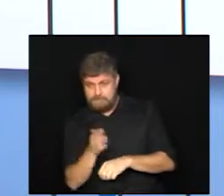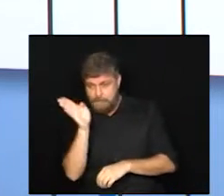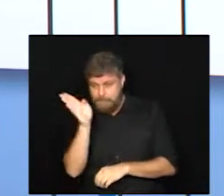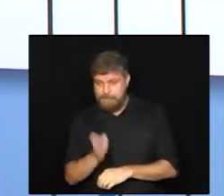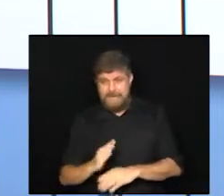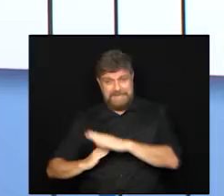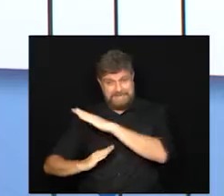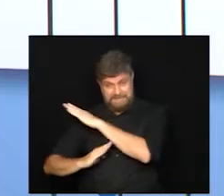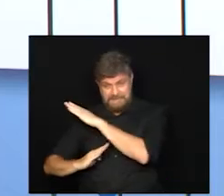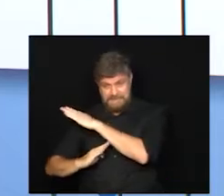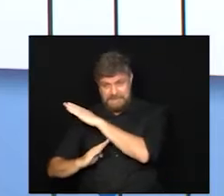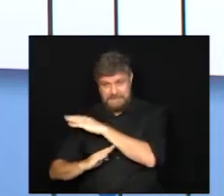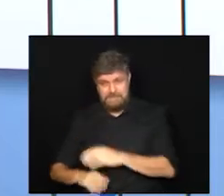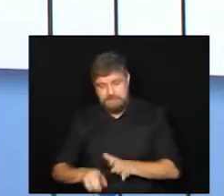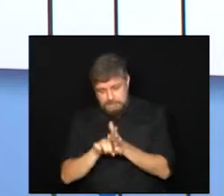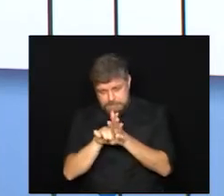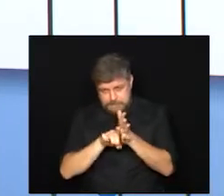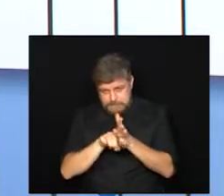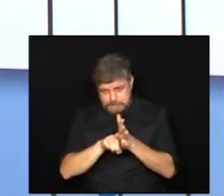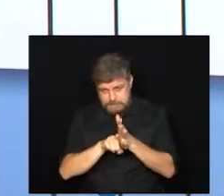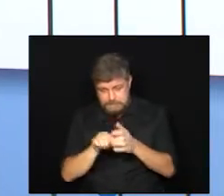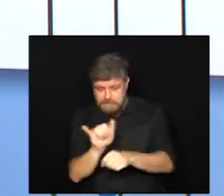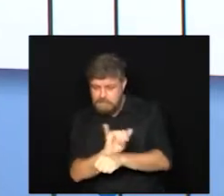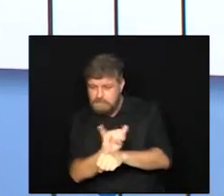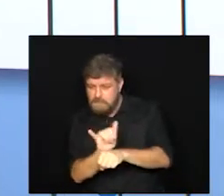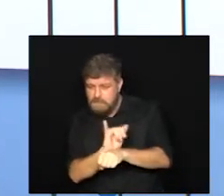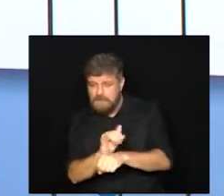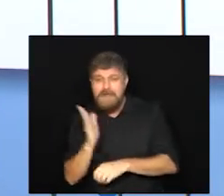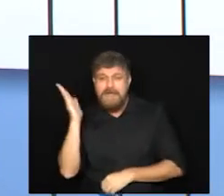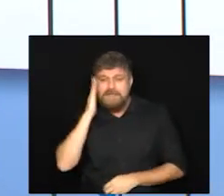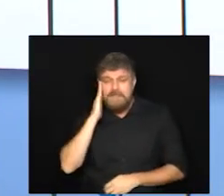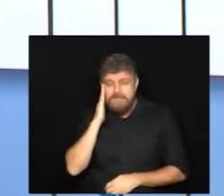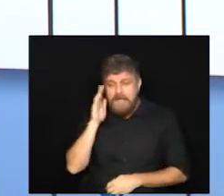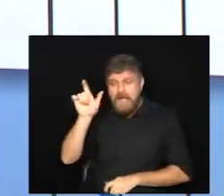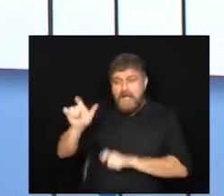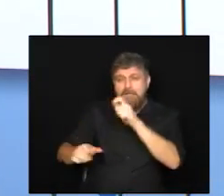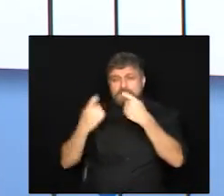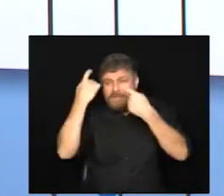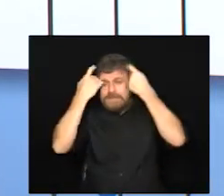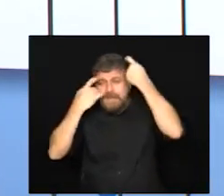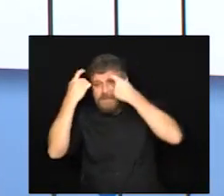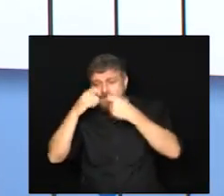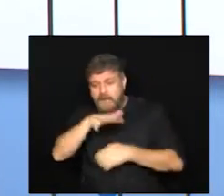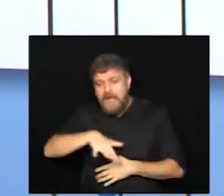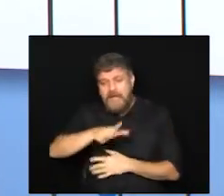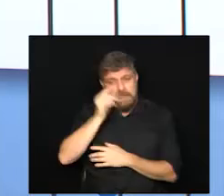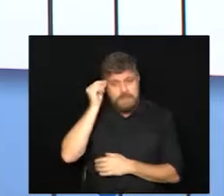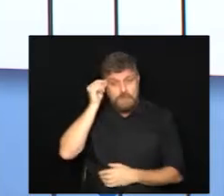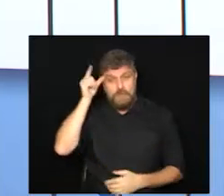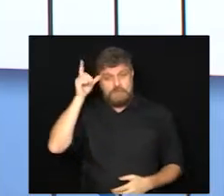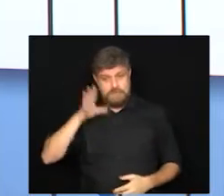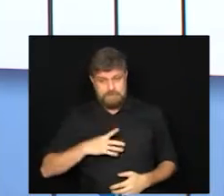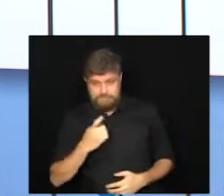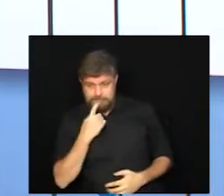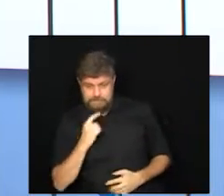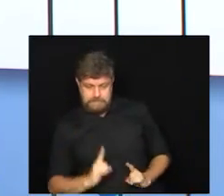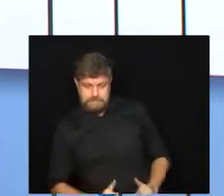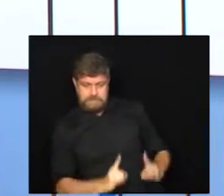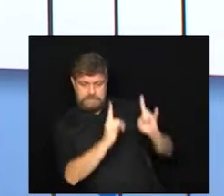TV Câmara Campinas para saber o que pensam aí as pessoas preocupadas com a cultura da nossa cidade e com a